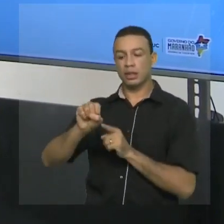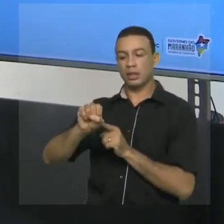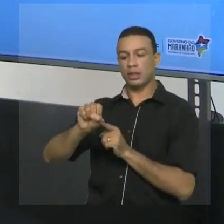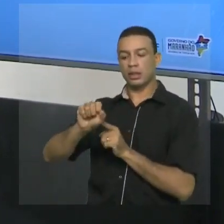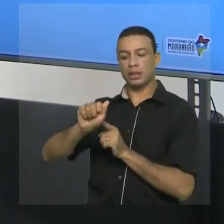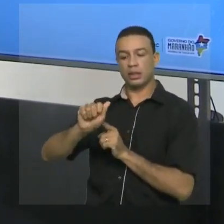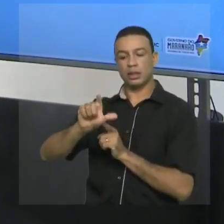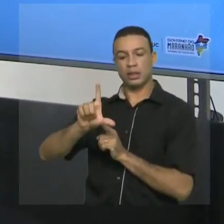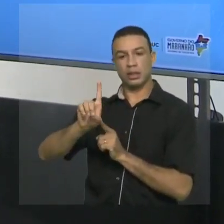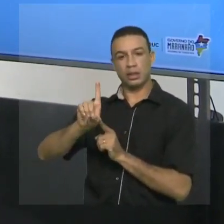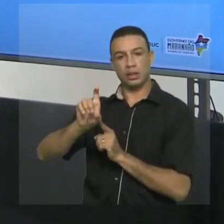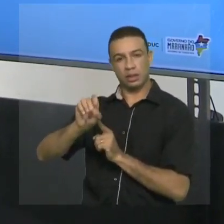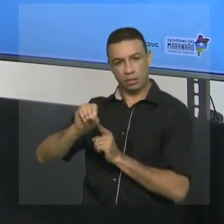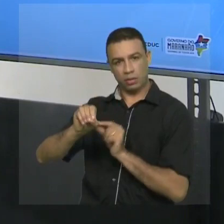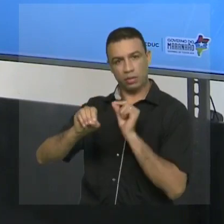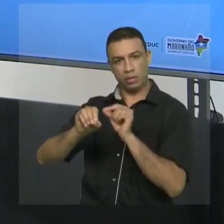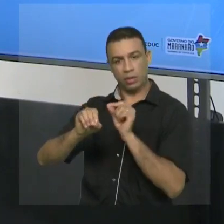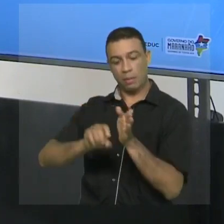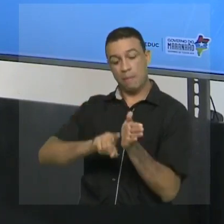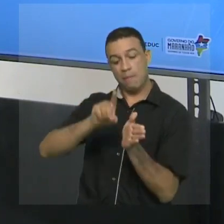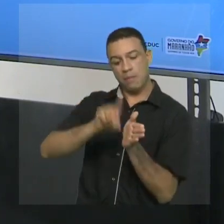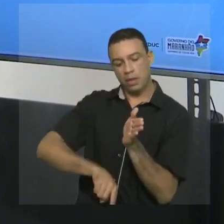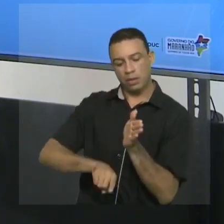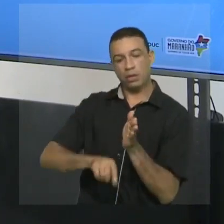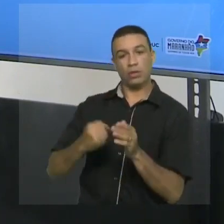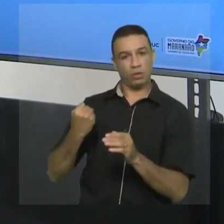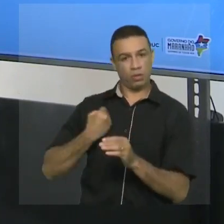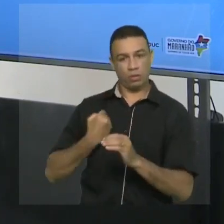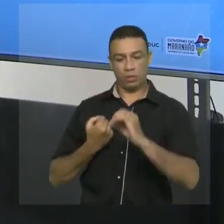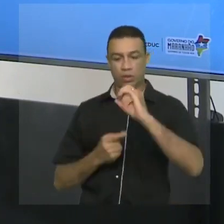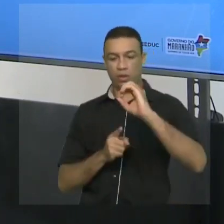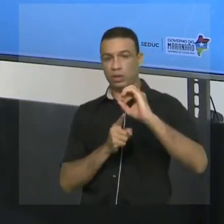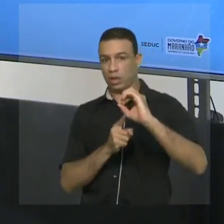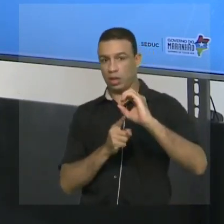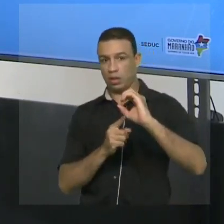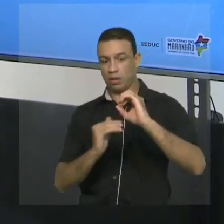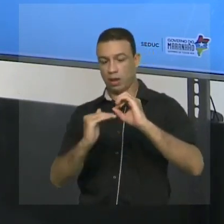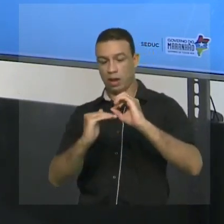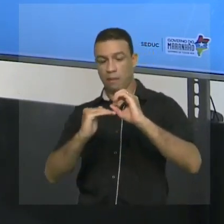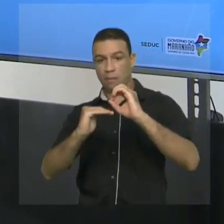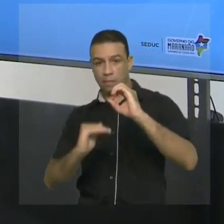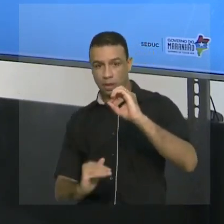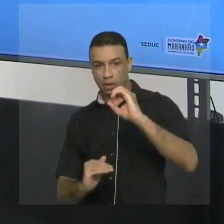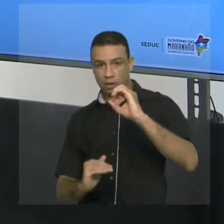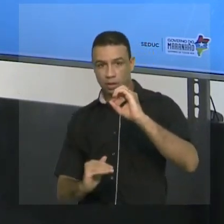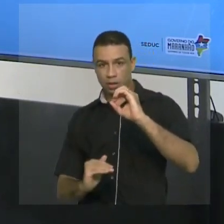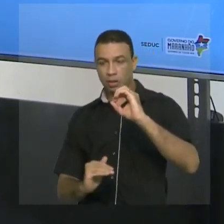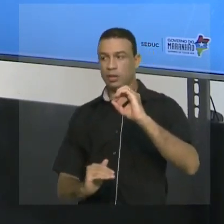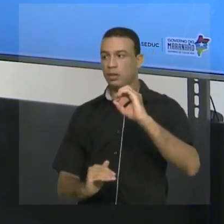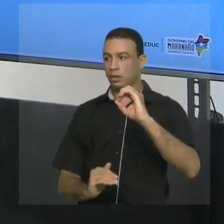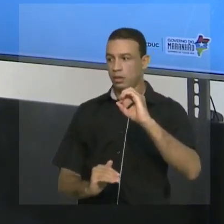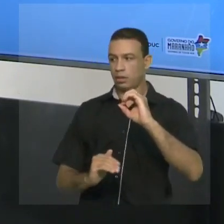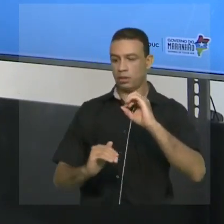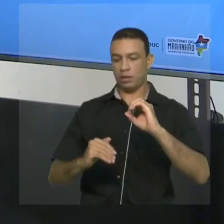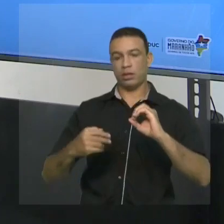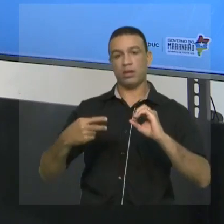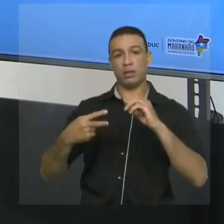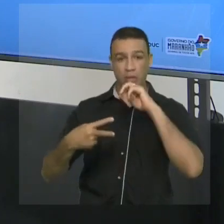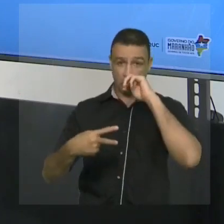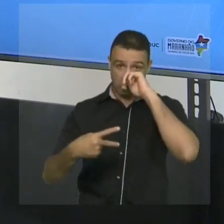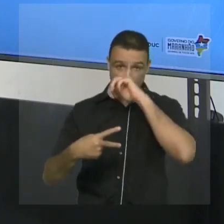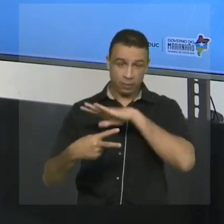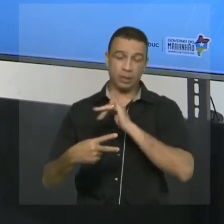um valor menor que zero. Então você começa a perceber que eu consigo tirar mais do que eu